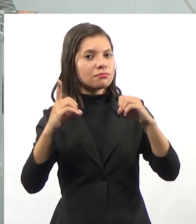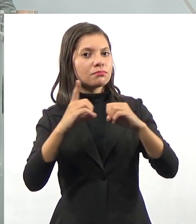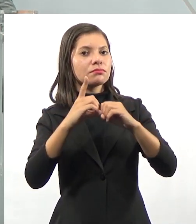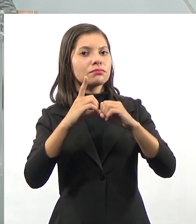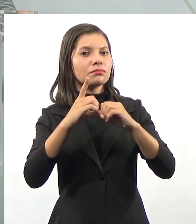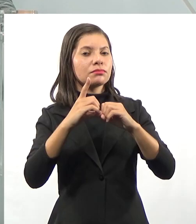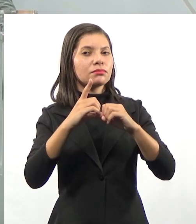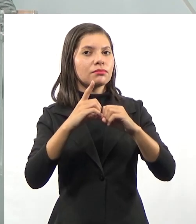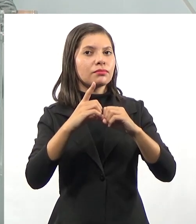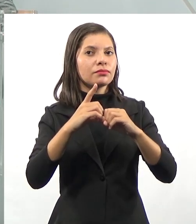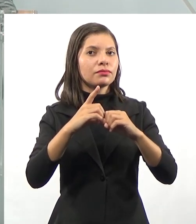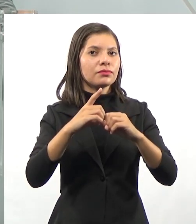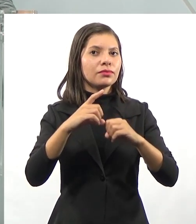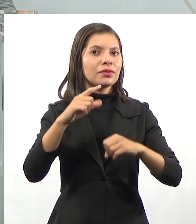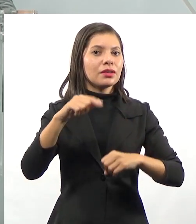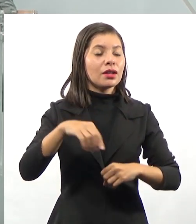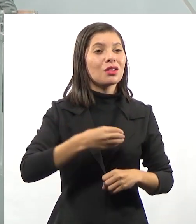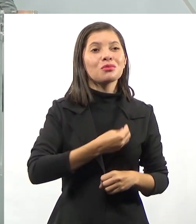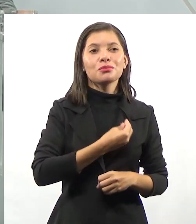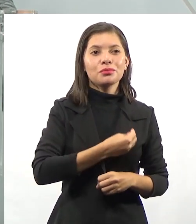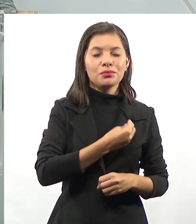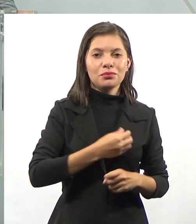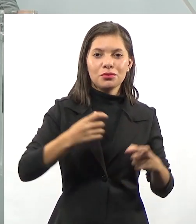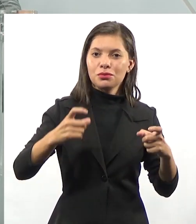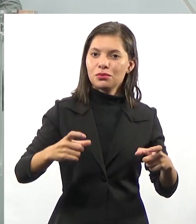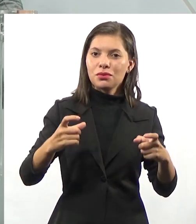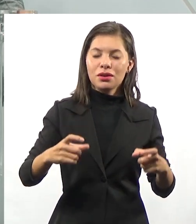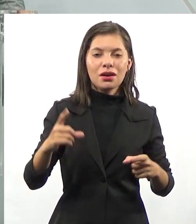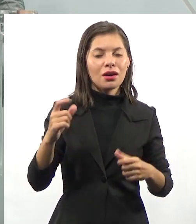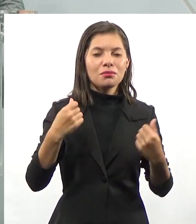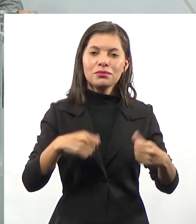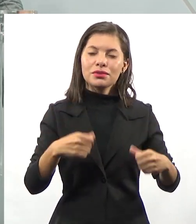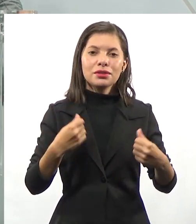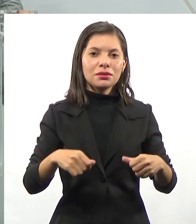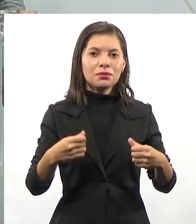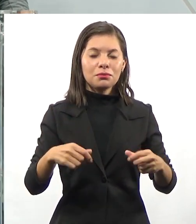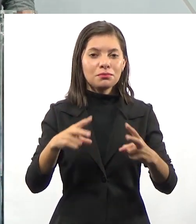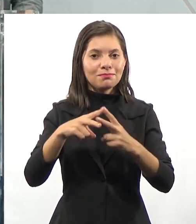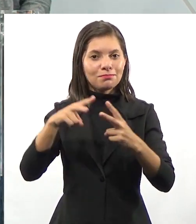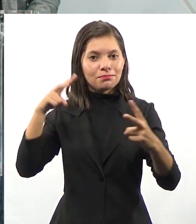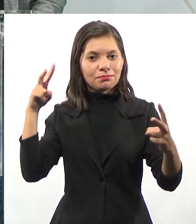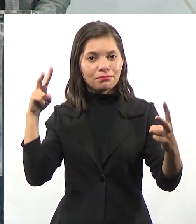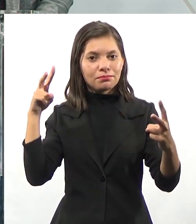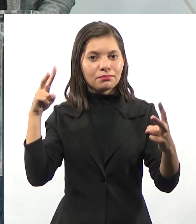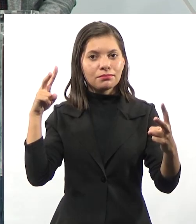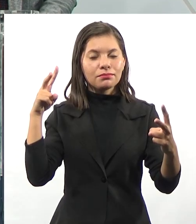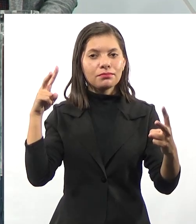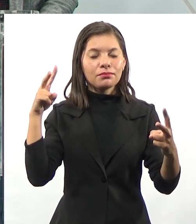virtualmente, presencialmente no mesmo local, eu posso estar distante virtualmente.